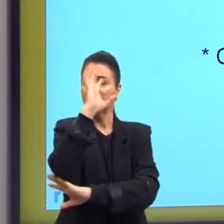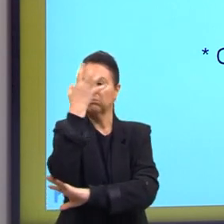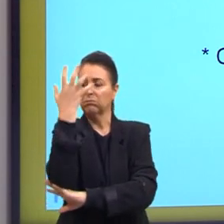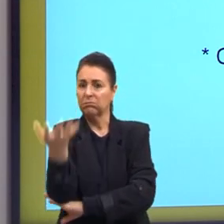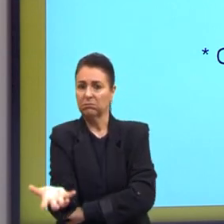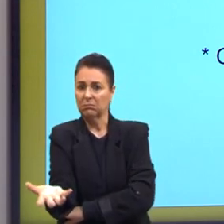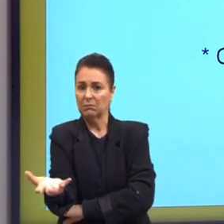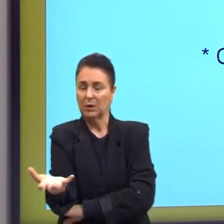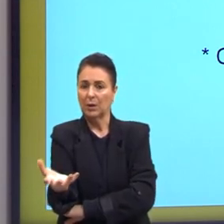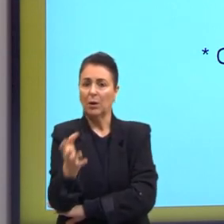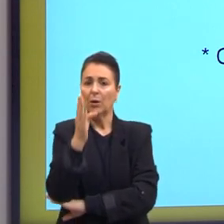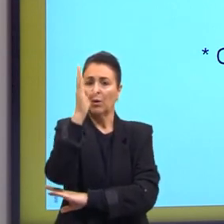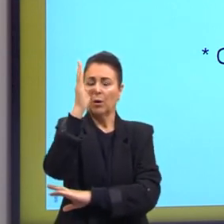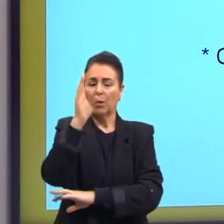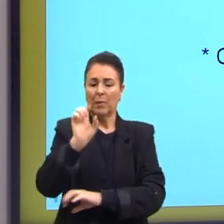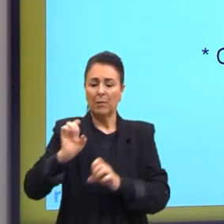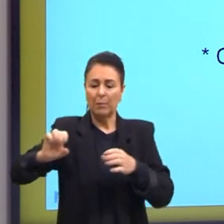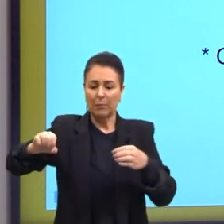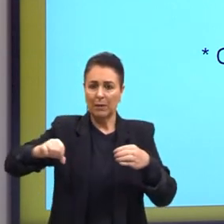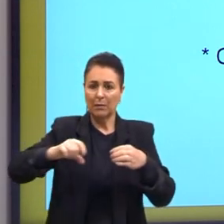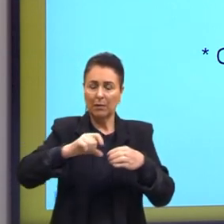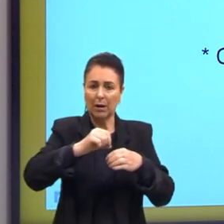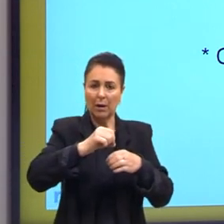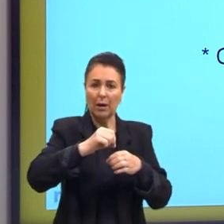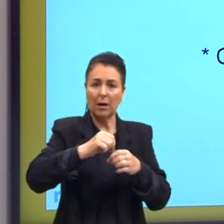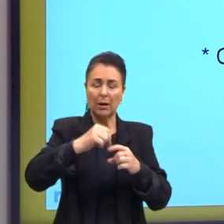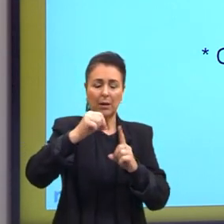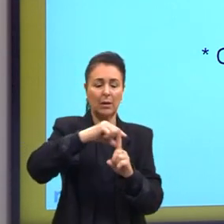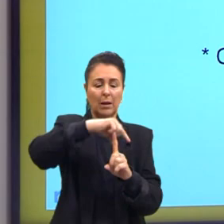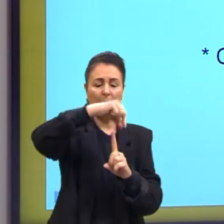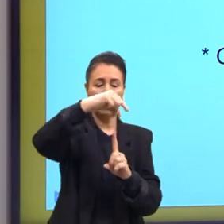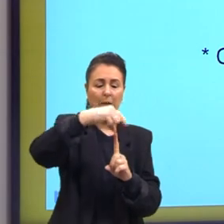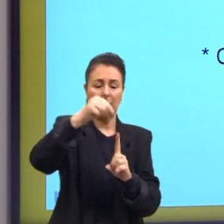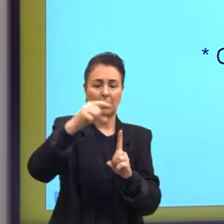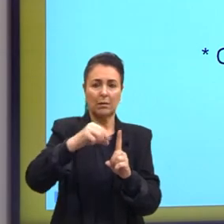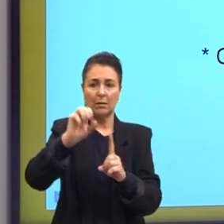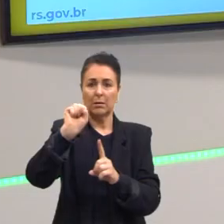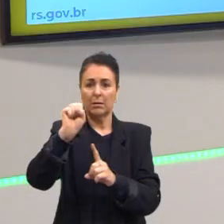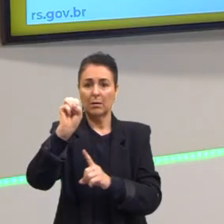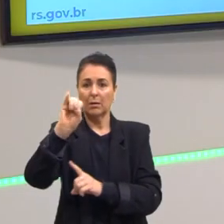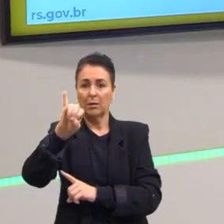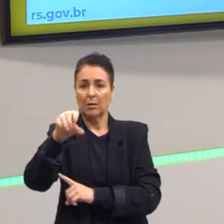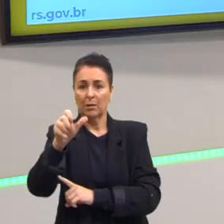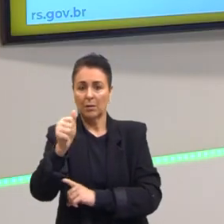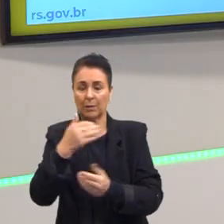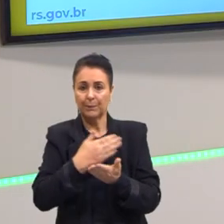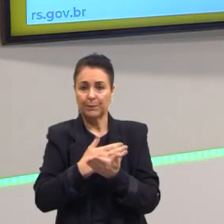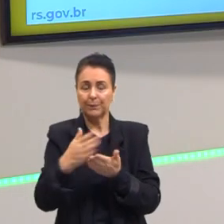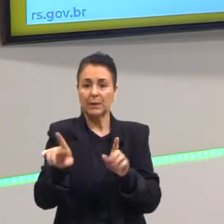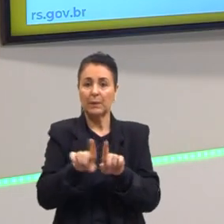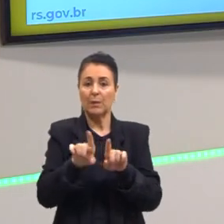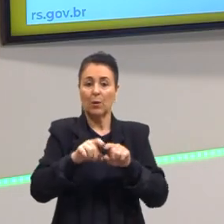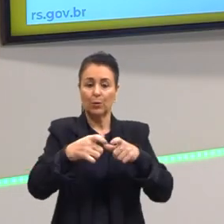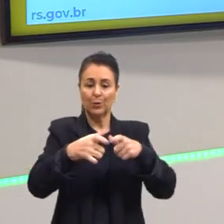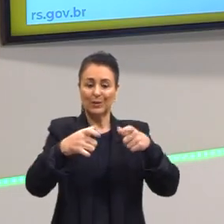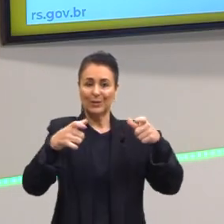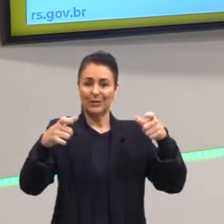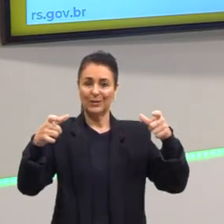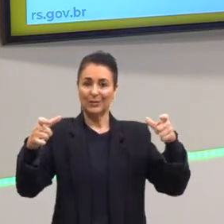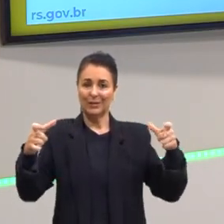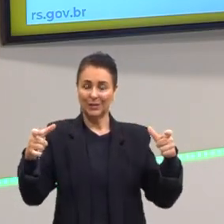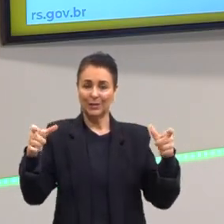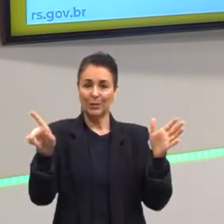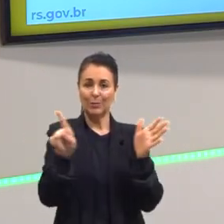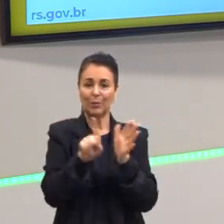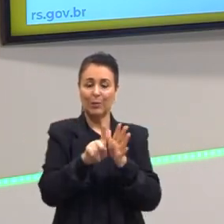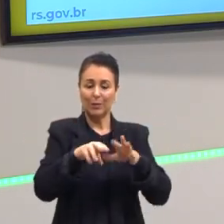praticamente a monocultura da soja aqui nos anos 70 e 80, o aumento do latifúndio, e também essas